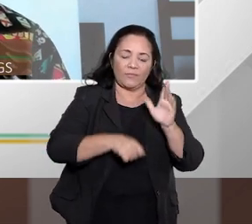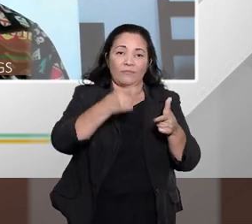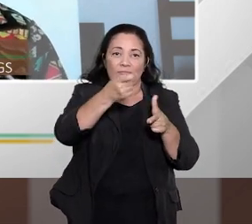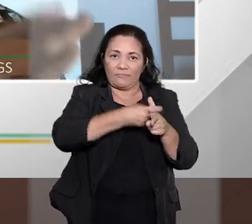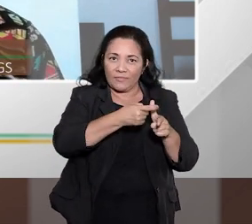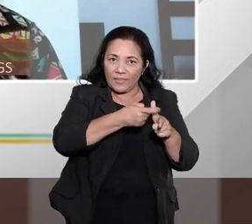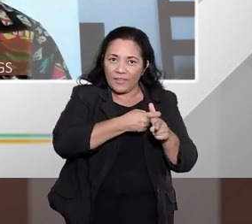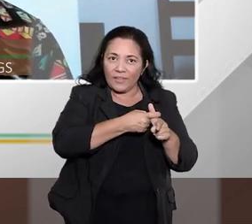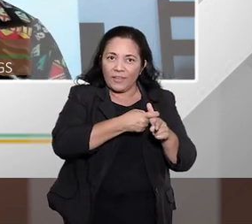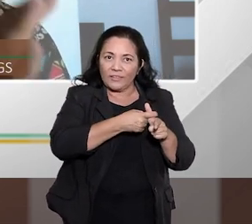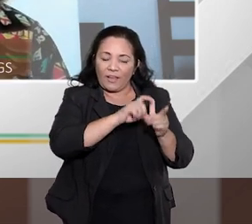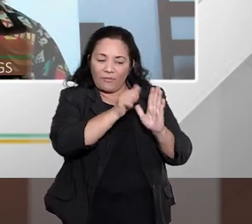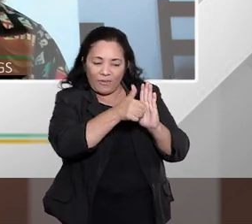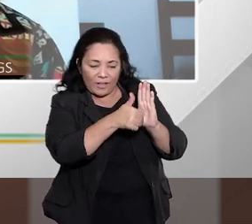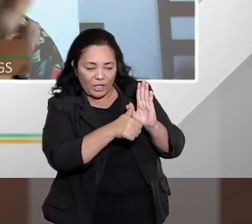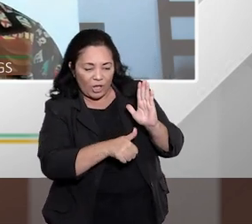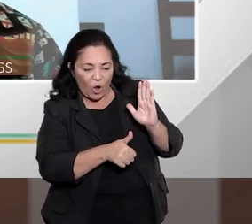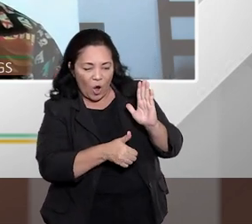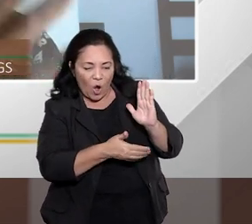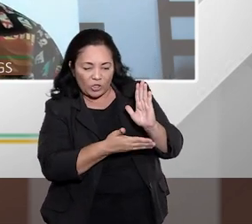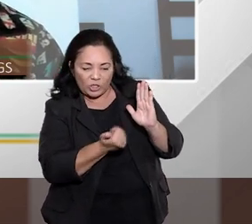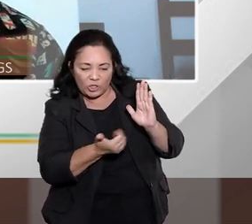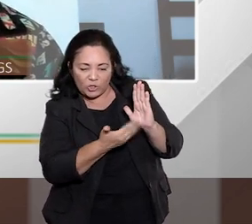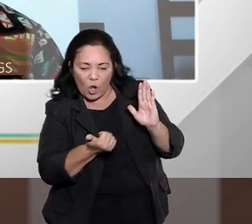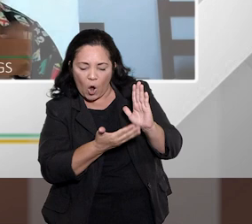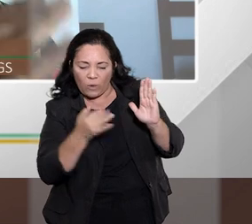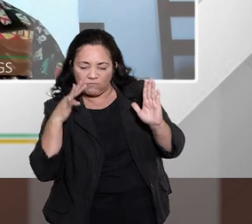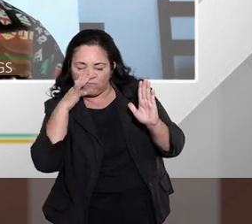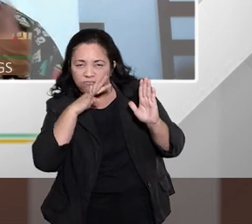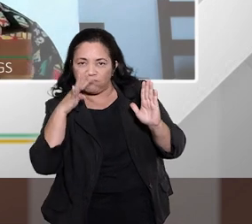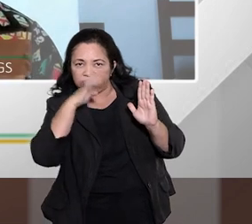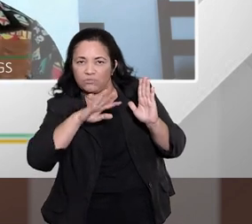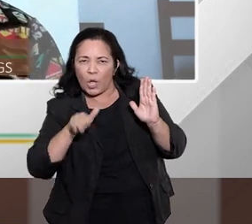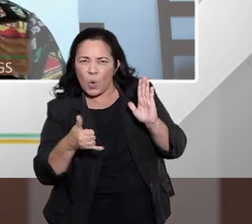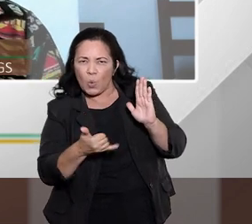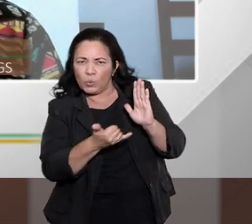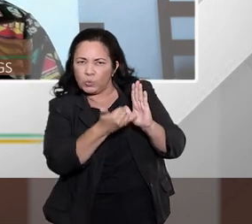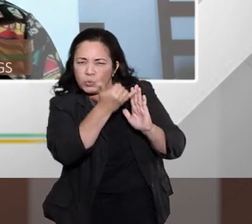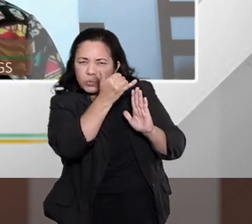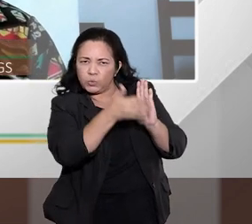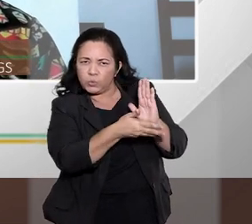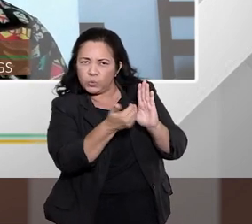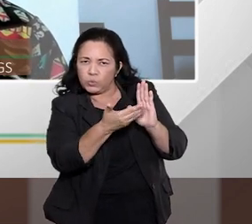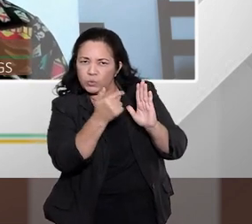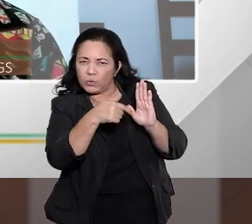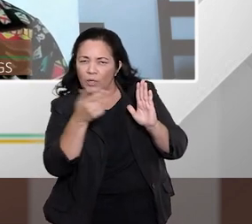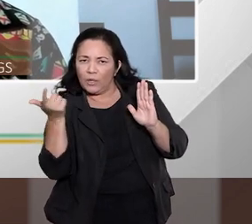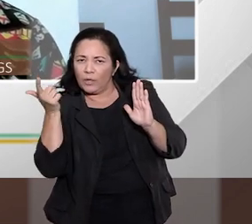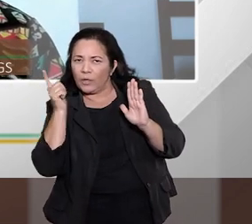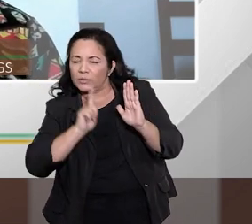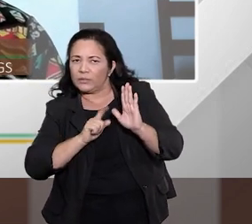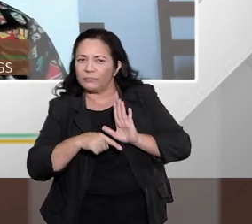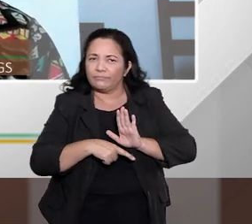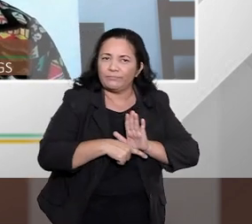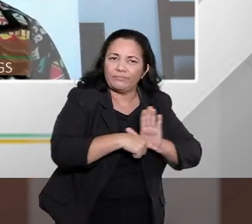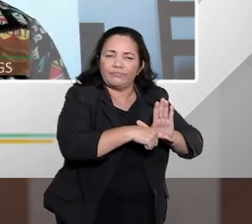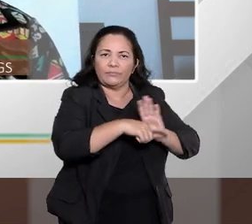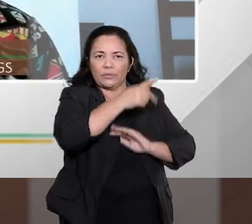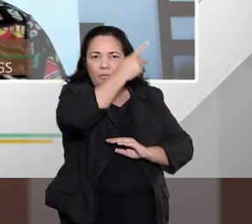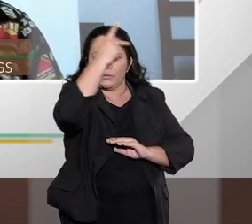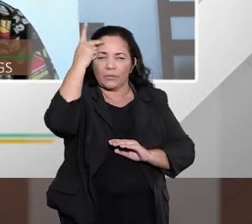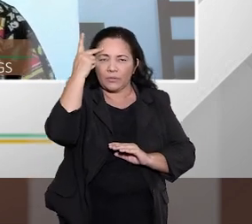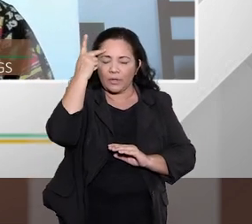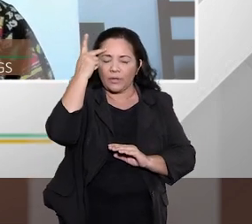revisado e tirado eventuais abusos assédios etc se possa fazer um